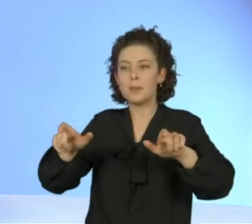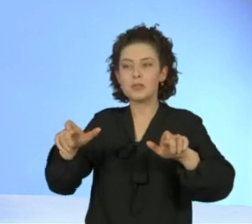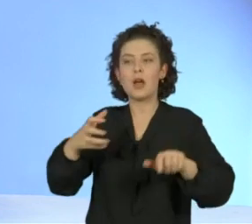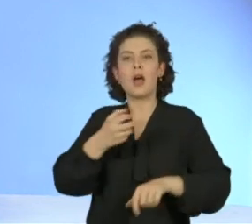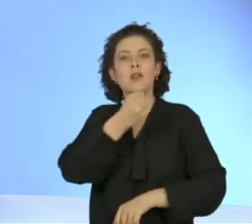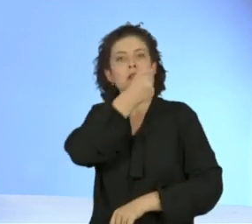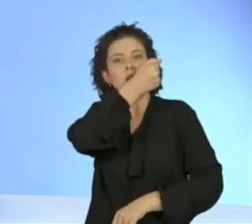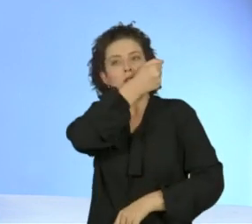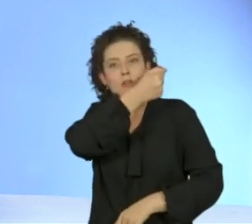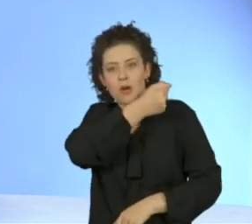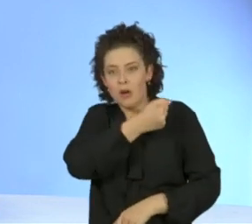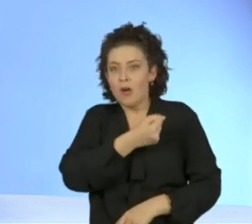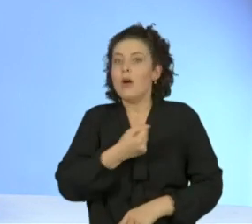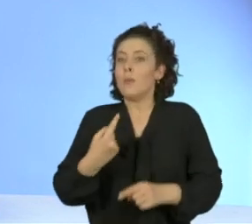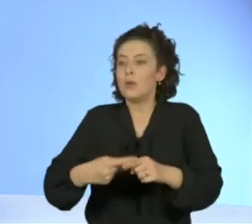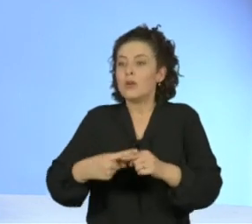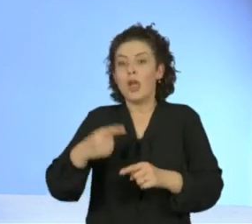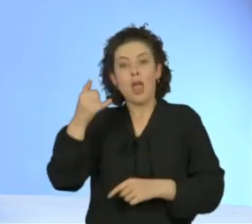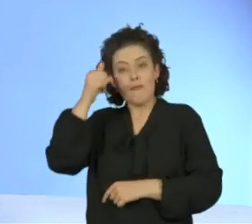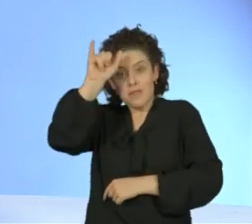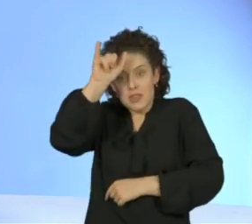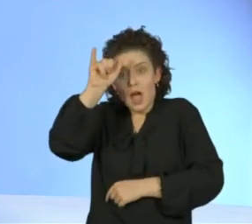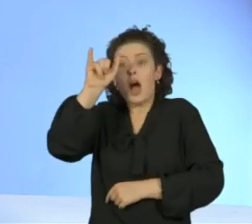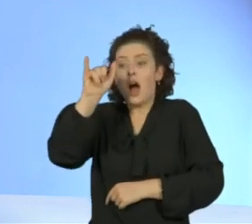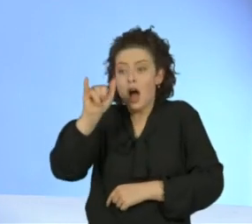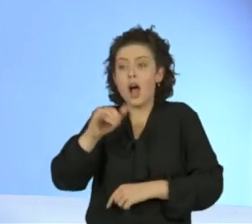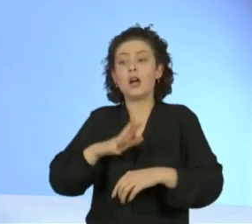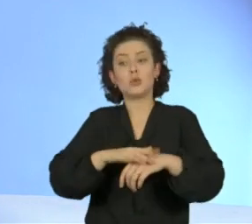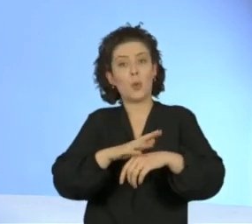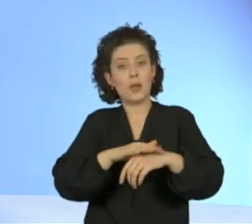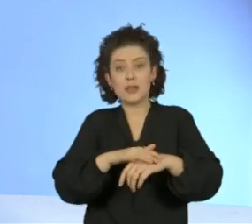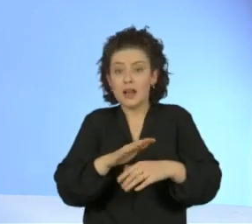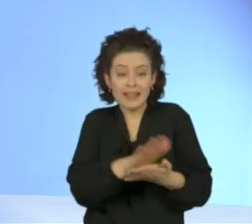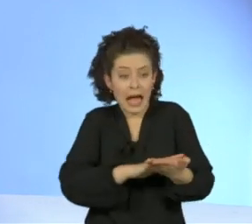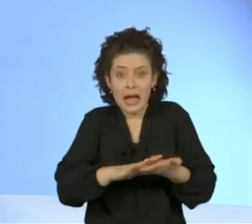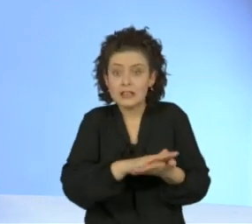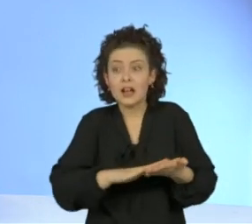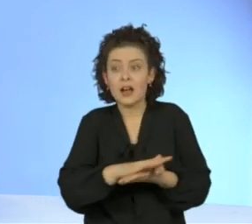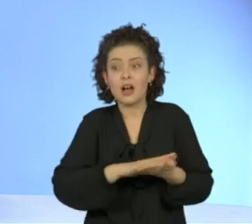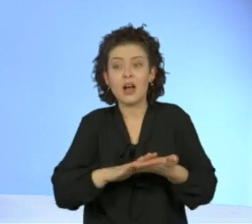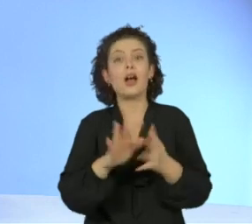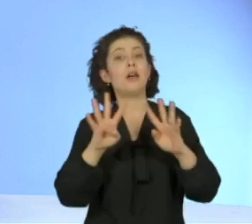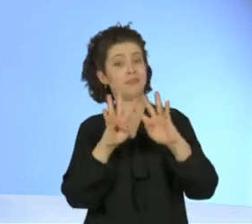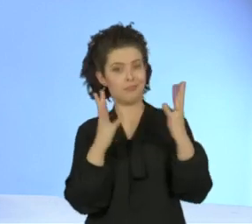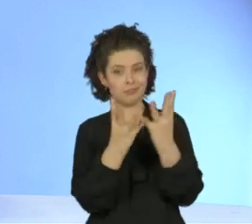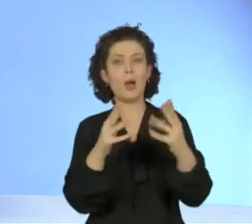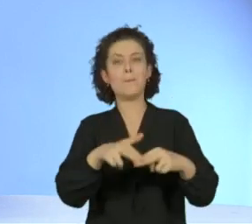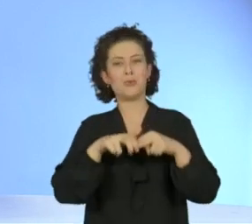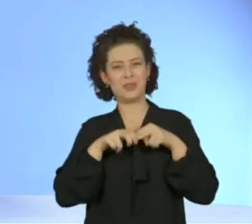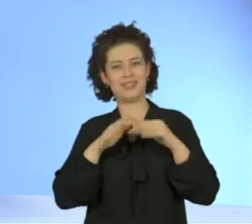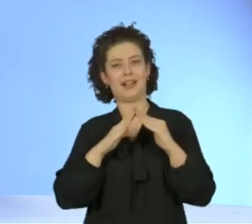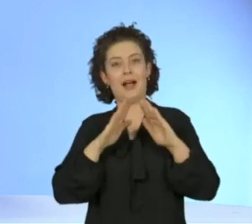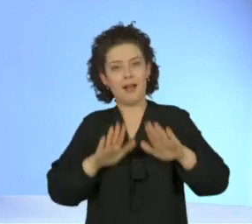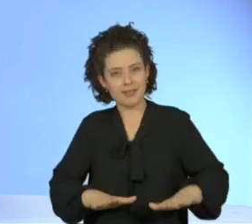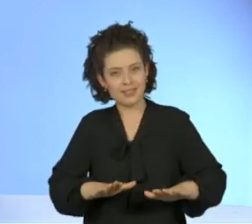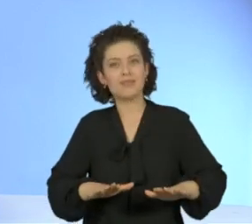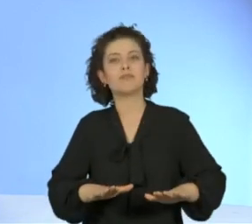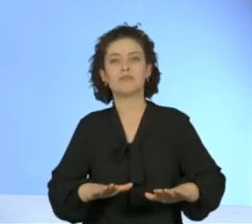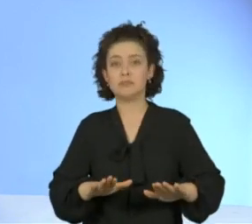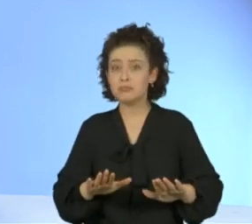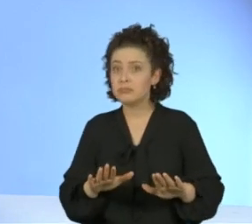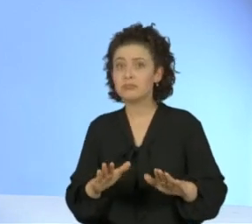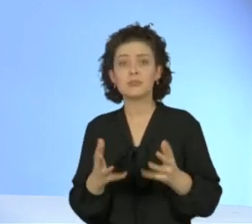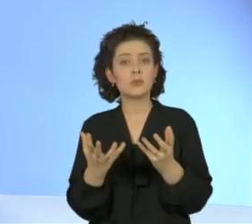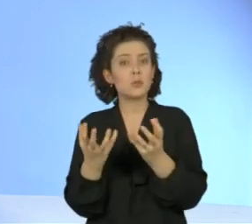ações e medidas tomadas pelos governadores e prefeitos. Então, o que nós temos que questionar e não